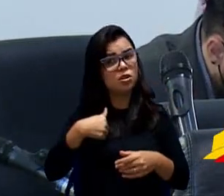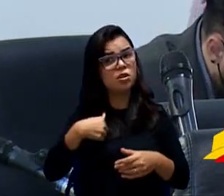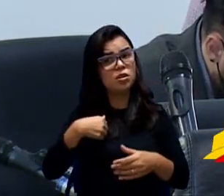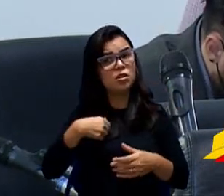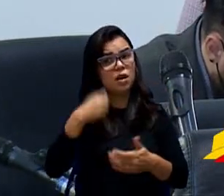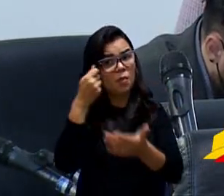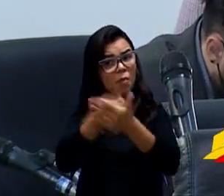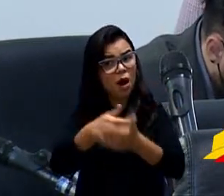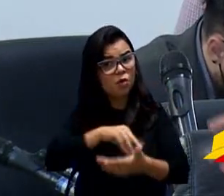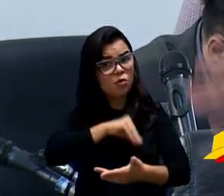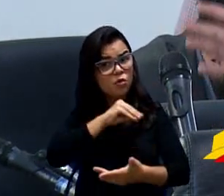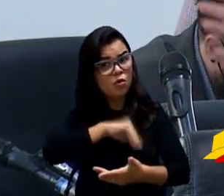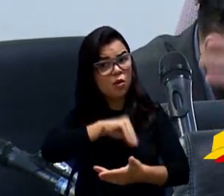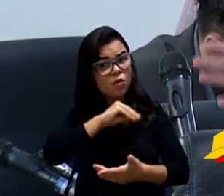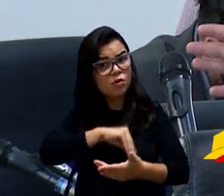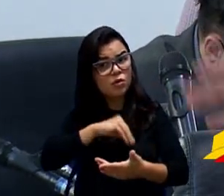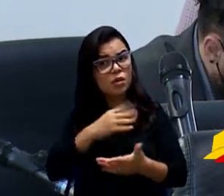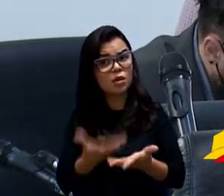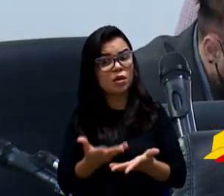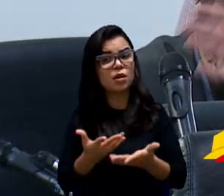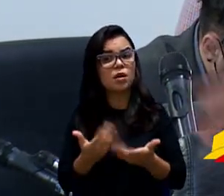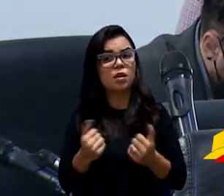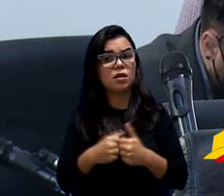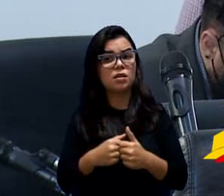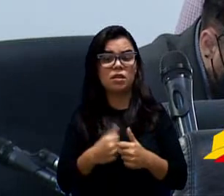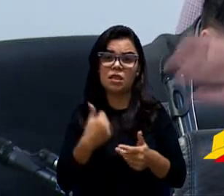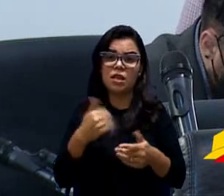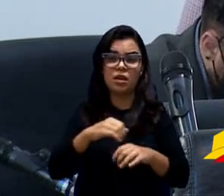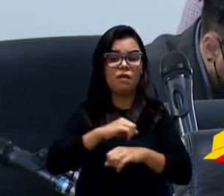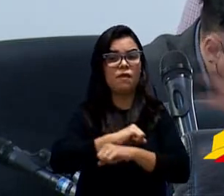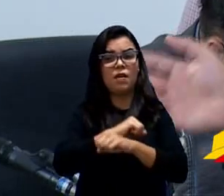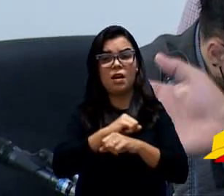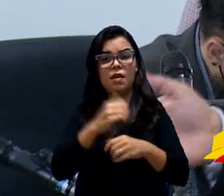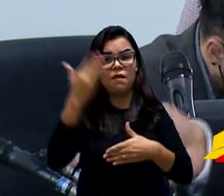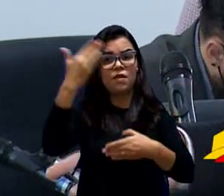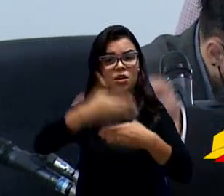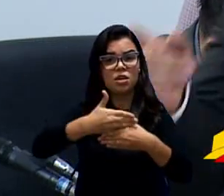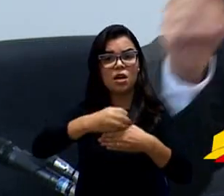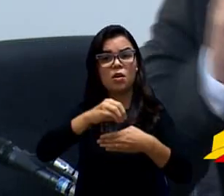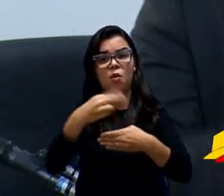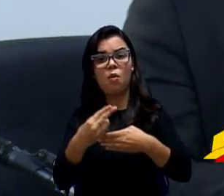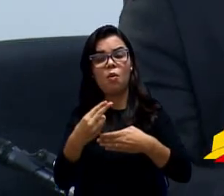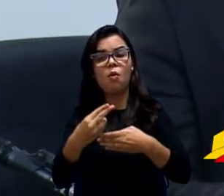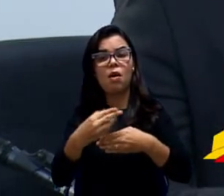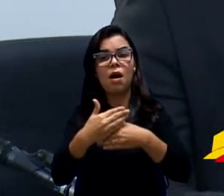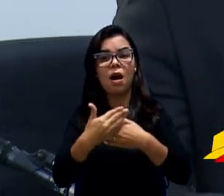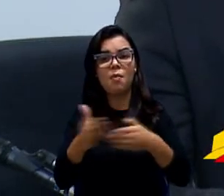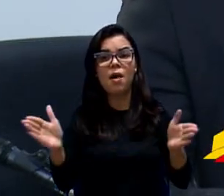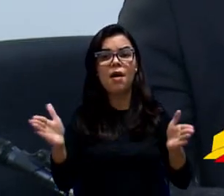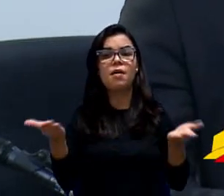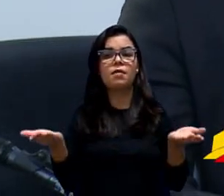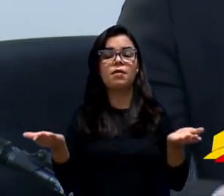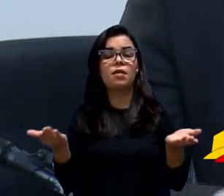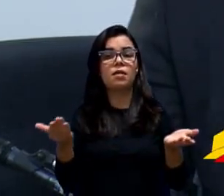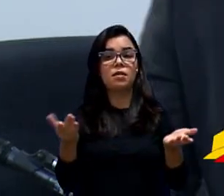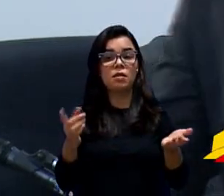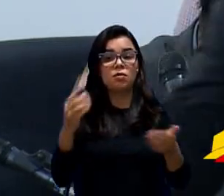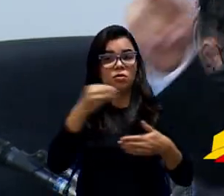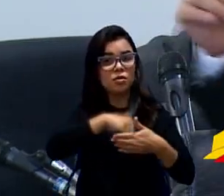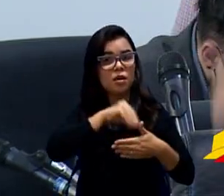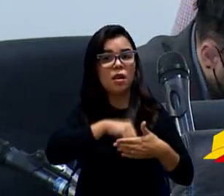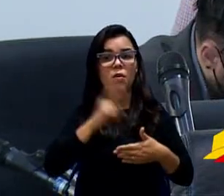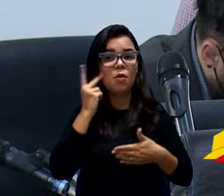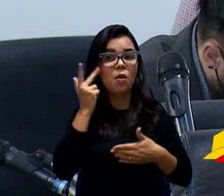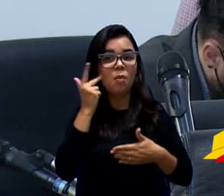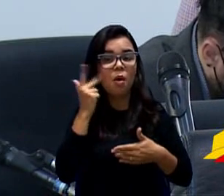isso. O nosso salário cai independente se a cama estiver fechada, aberta, de toda forma. Agora, o dinheiro do trabalhador não cai. Então, nós